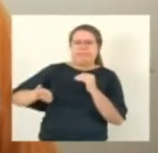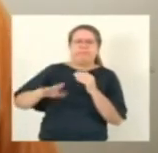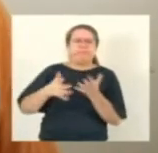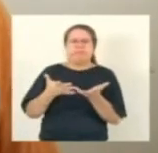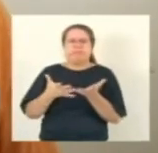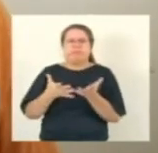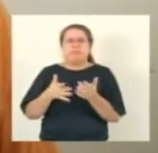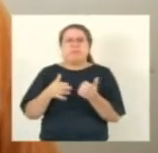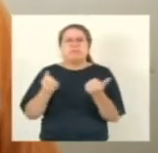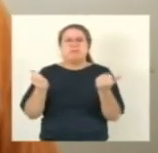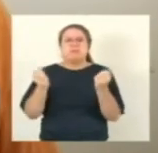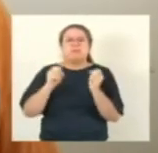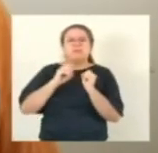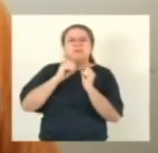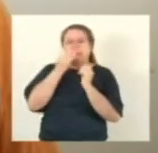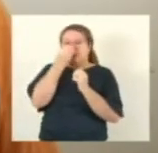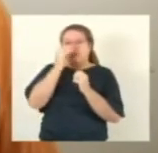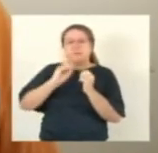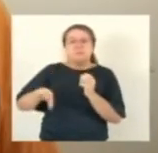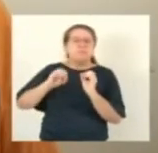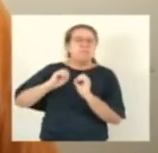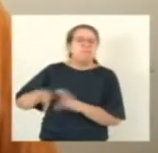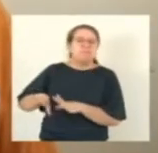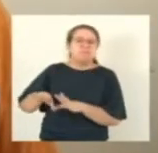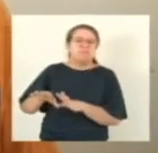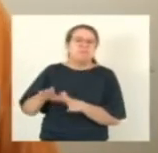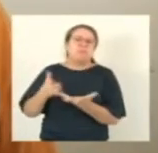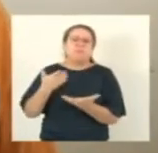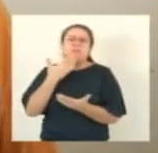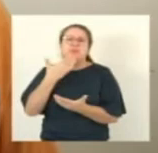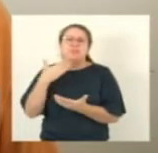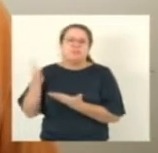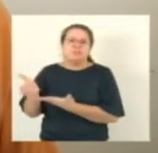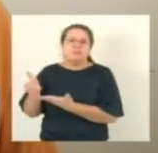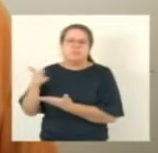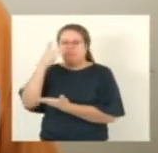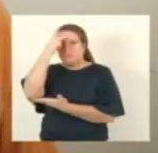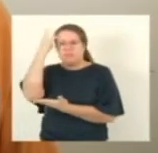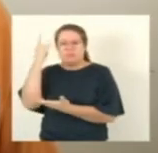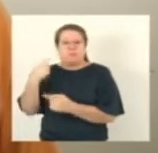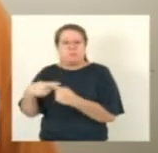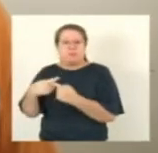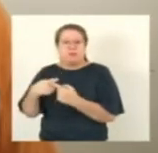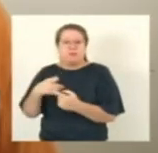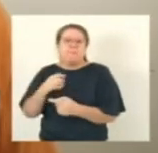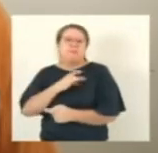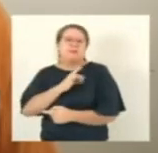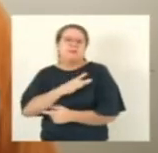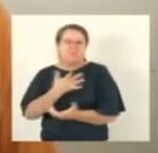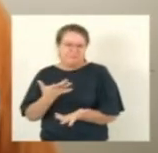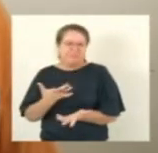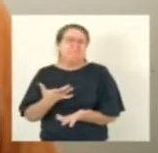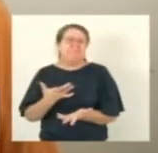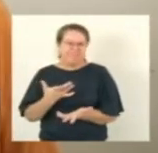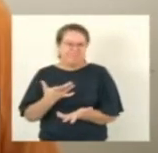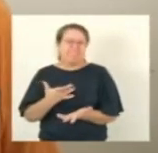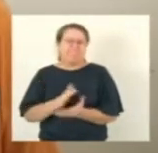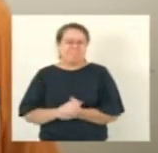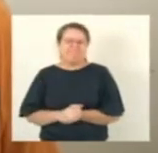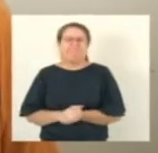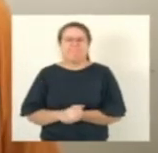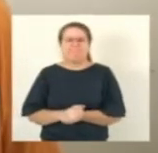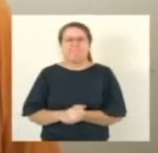eles afirmam que é junto a gente o problema é que inclusive no dia da última plenária que nós tivemos